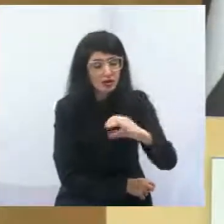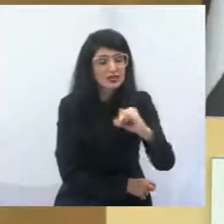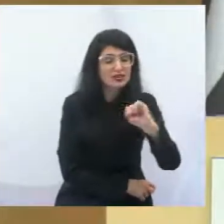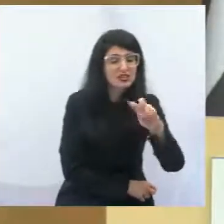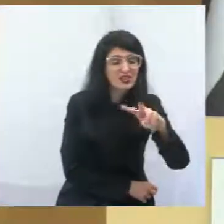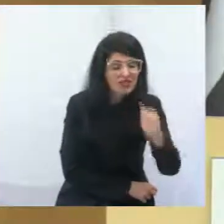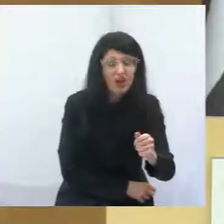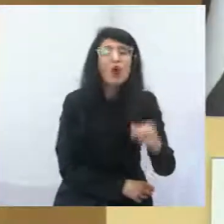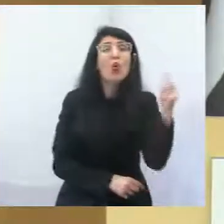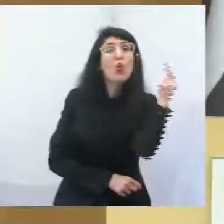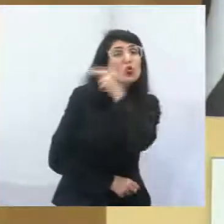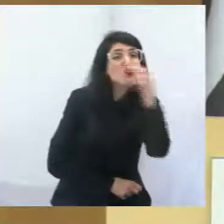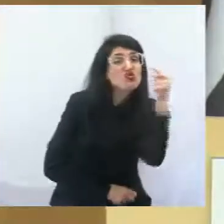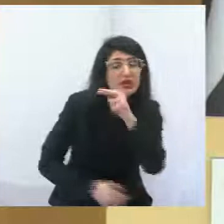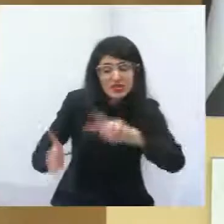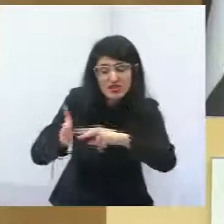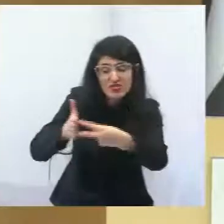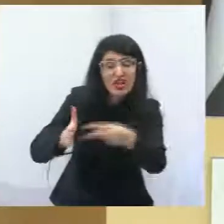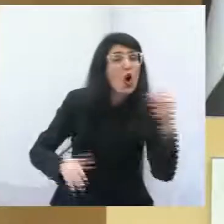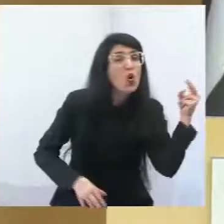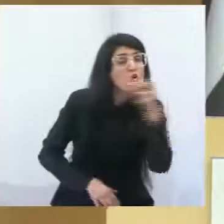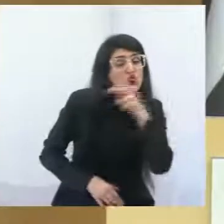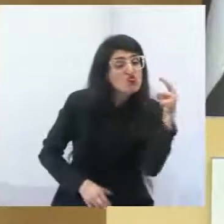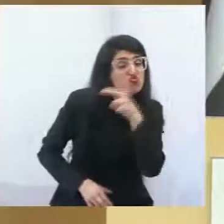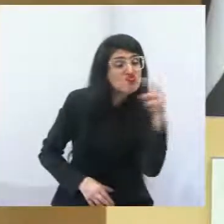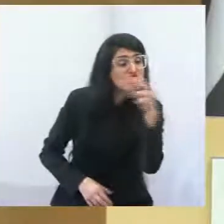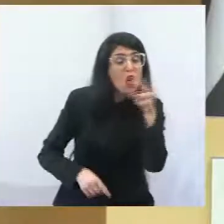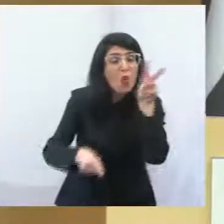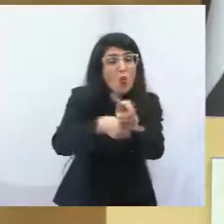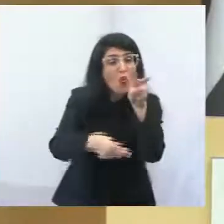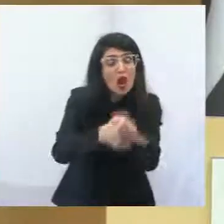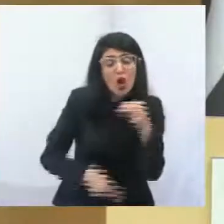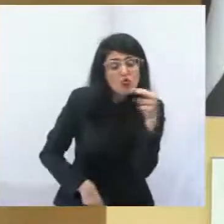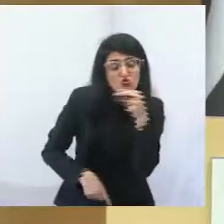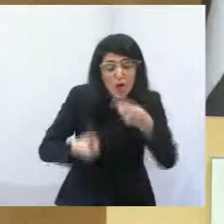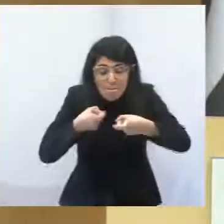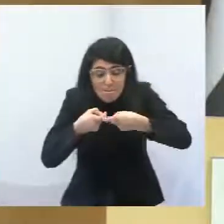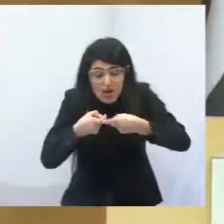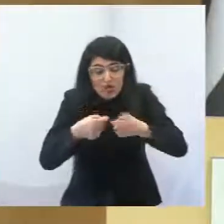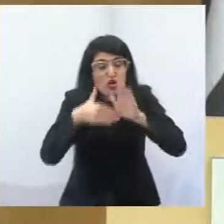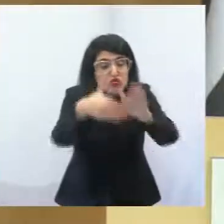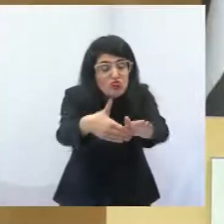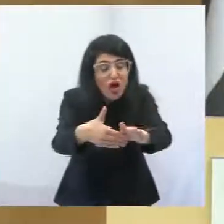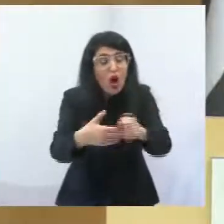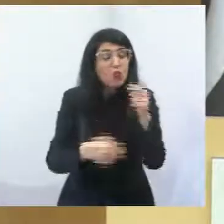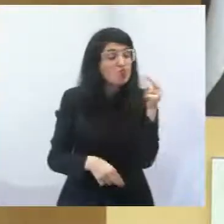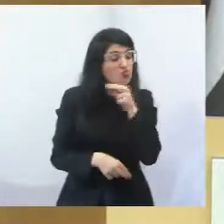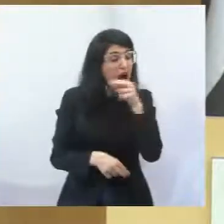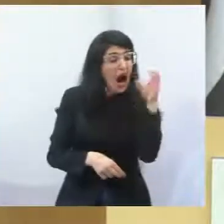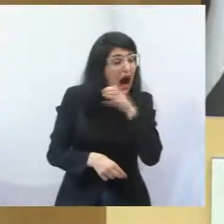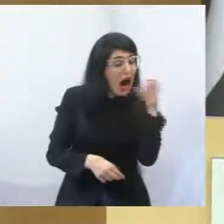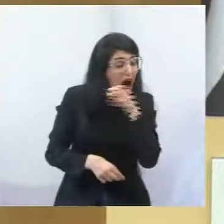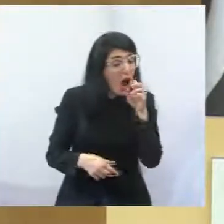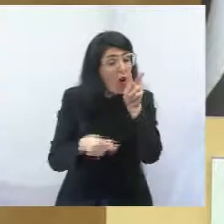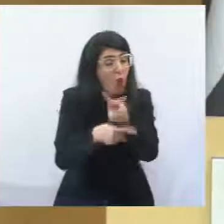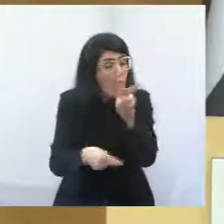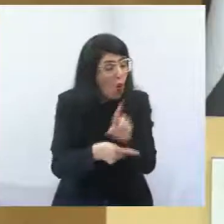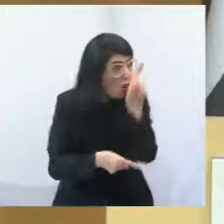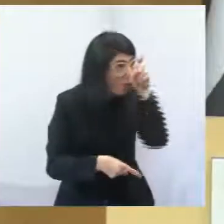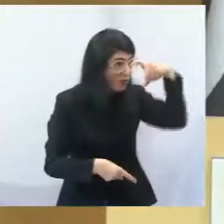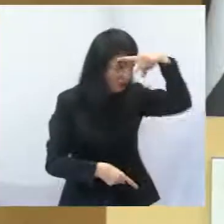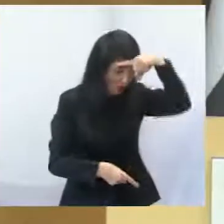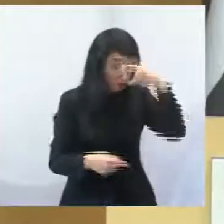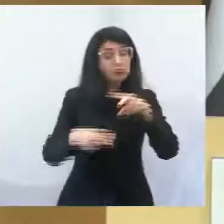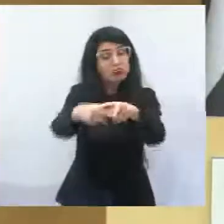ter essa pauta aqui no Legislativo, e eu acho sempre importante a gente caminhar com essas pautas,